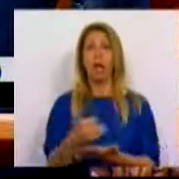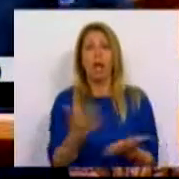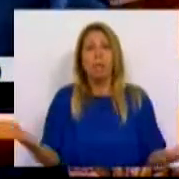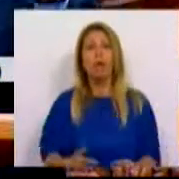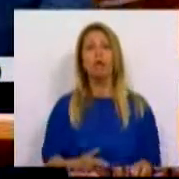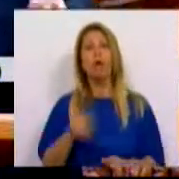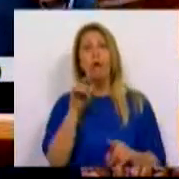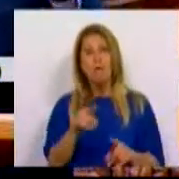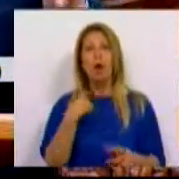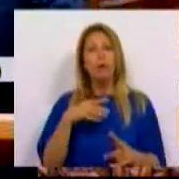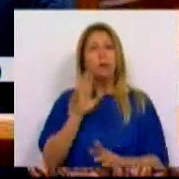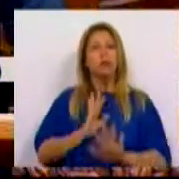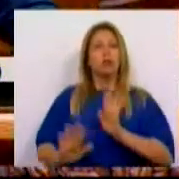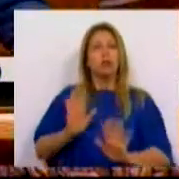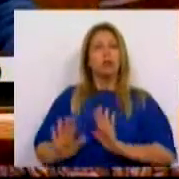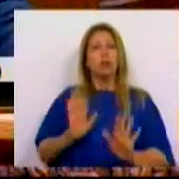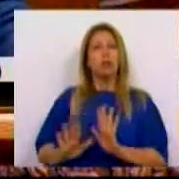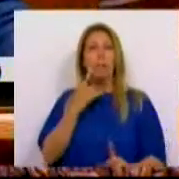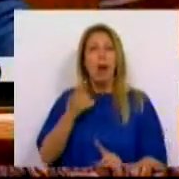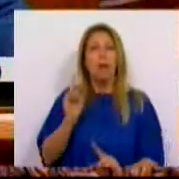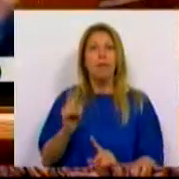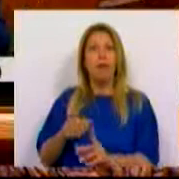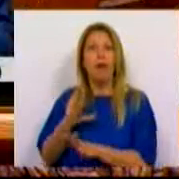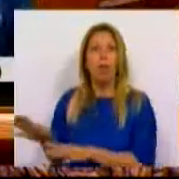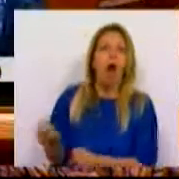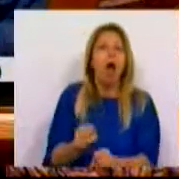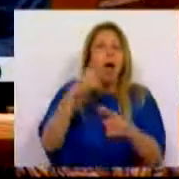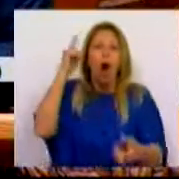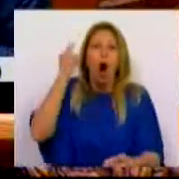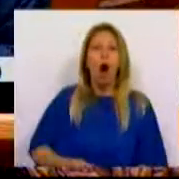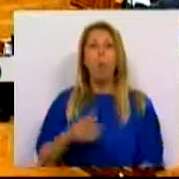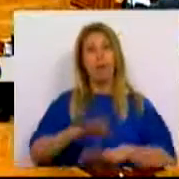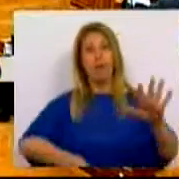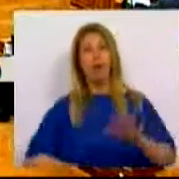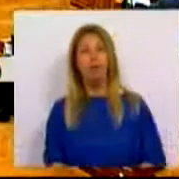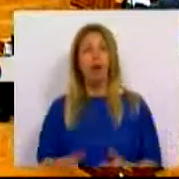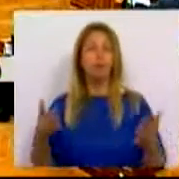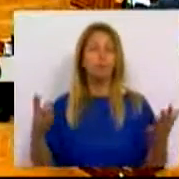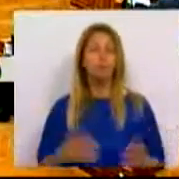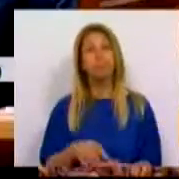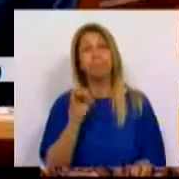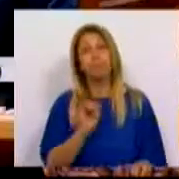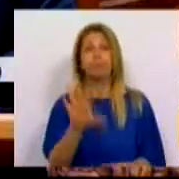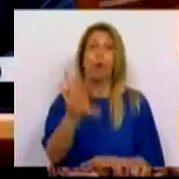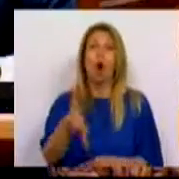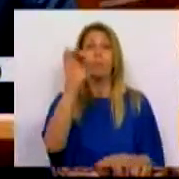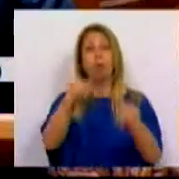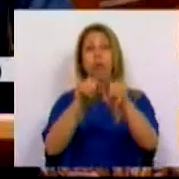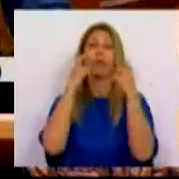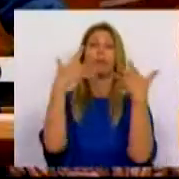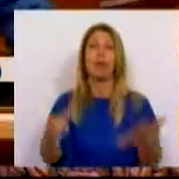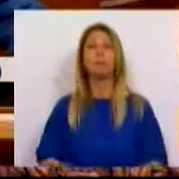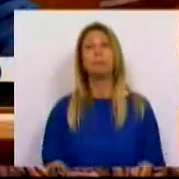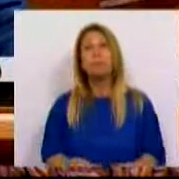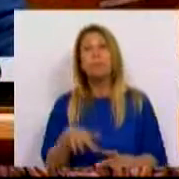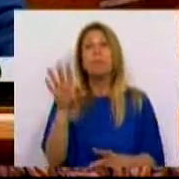última e foi arrastado pelos cabelos até conseguir fazer esse aumento, mesmo isso é revelador de que se tratam de opções políticas. E como são